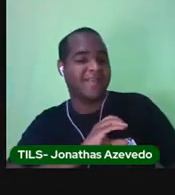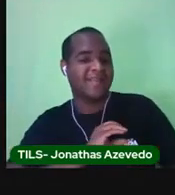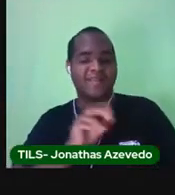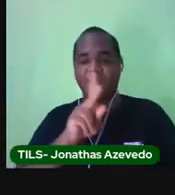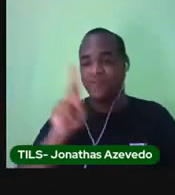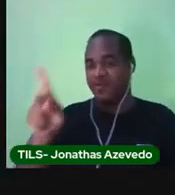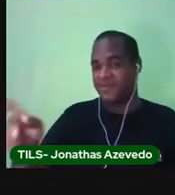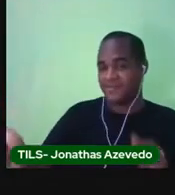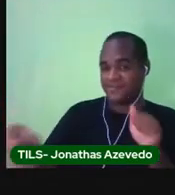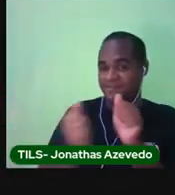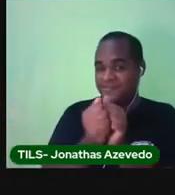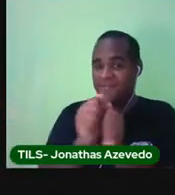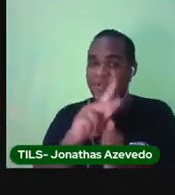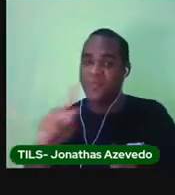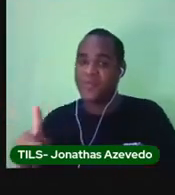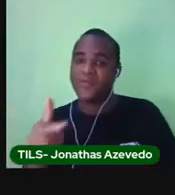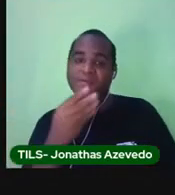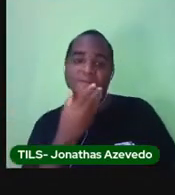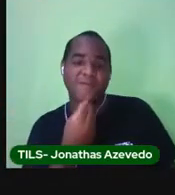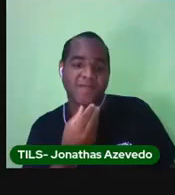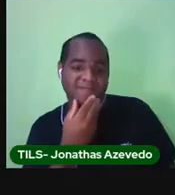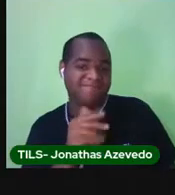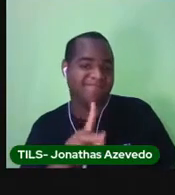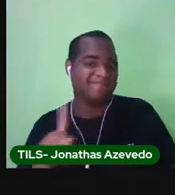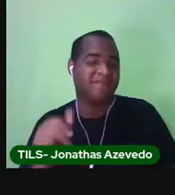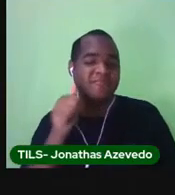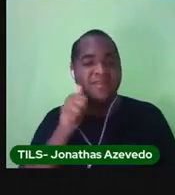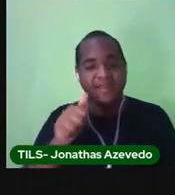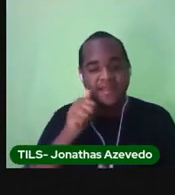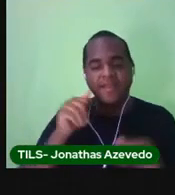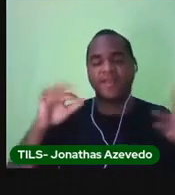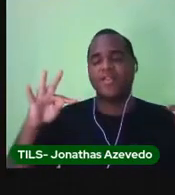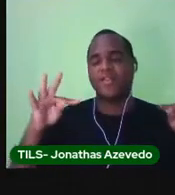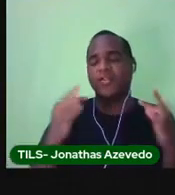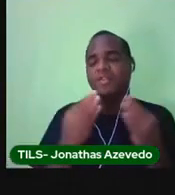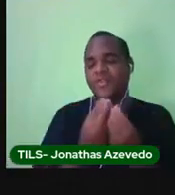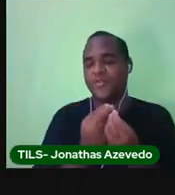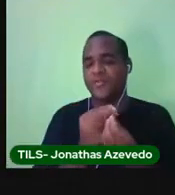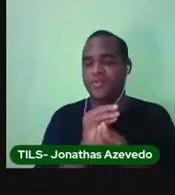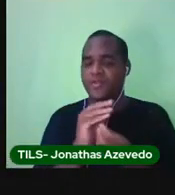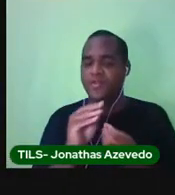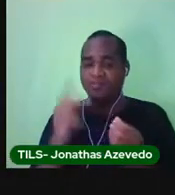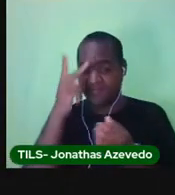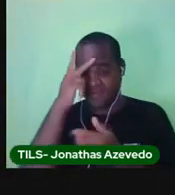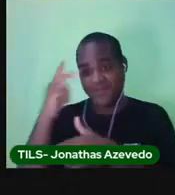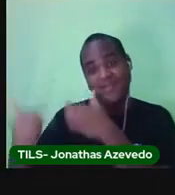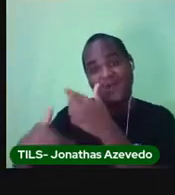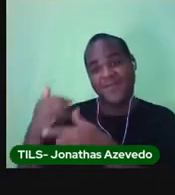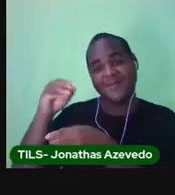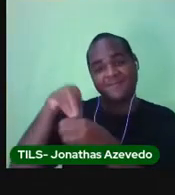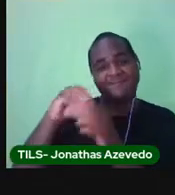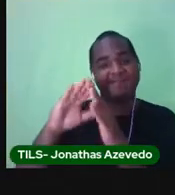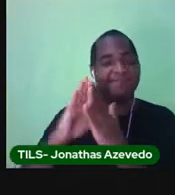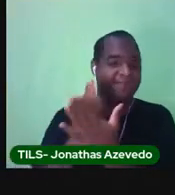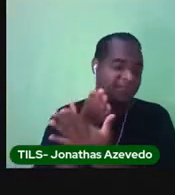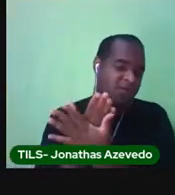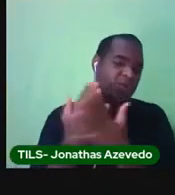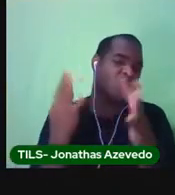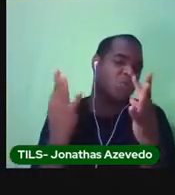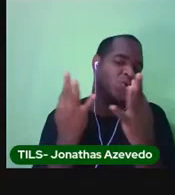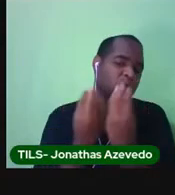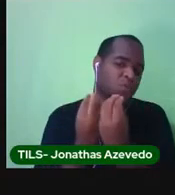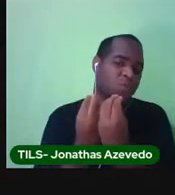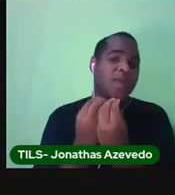prós, os nossos professores. Todo mundo da escola, funcionários. Todos aqueles